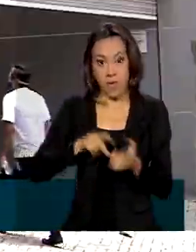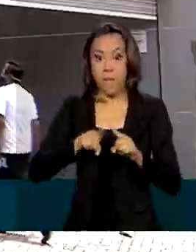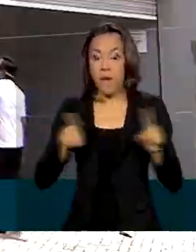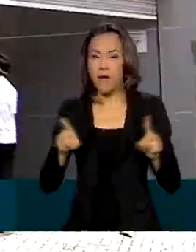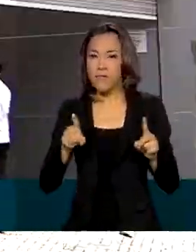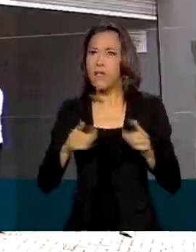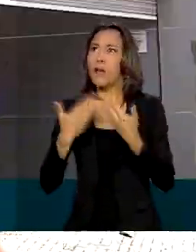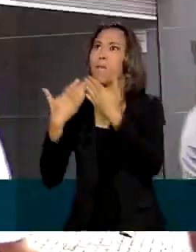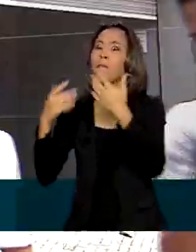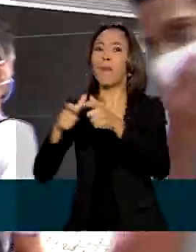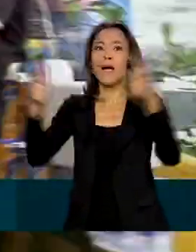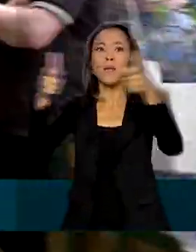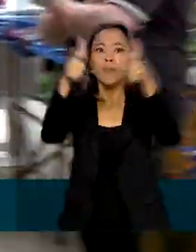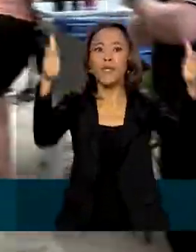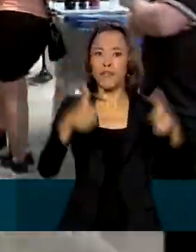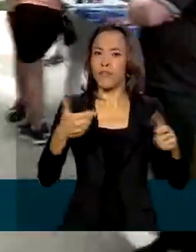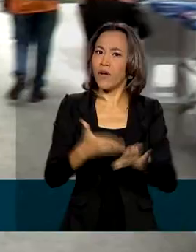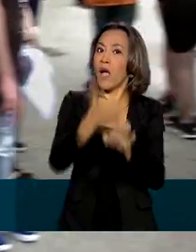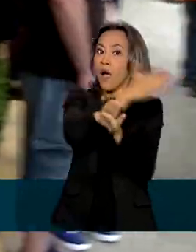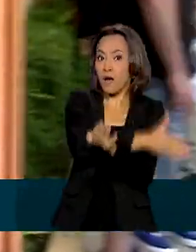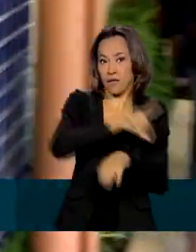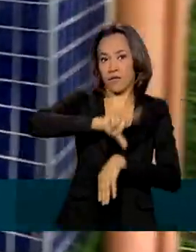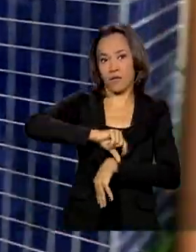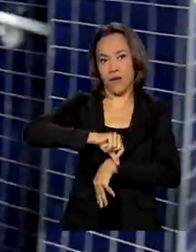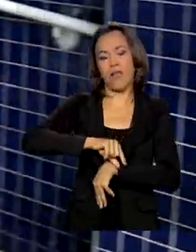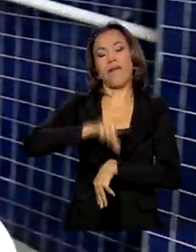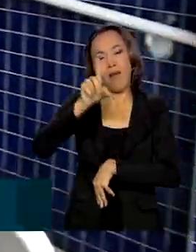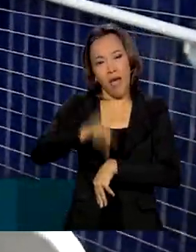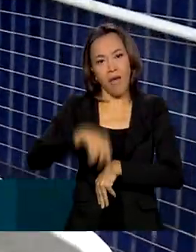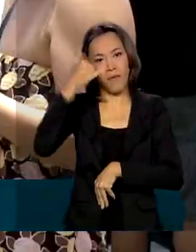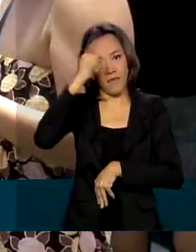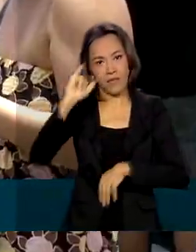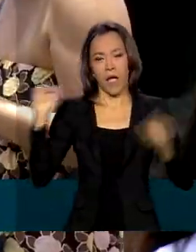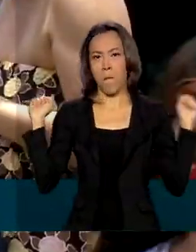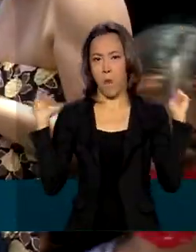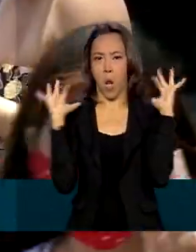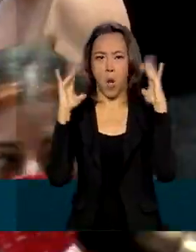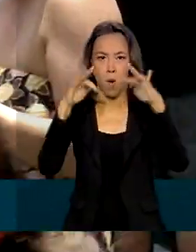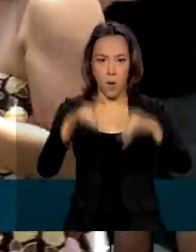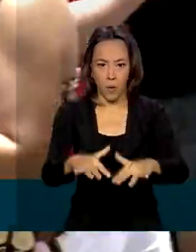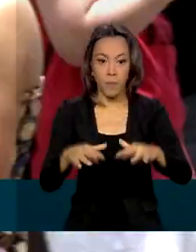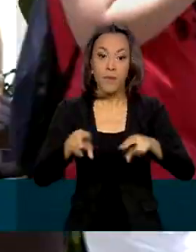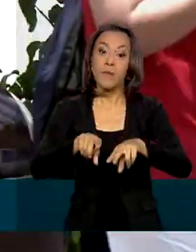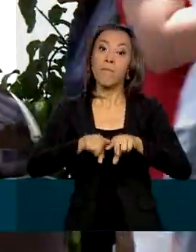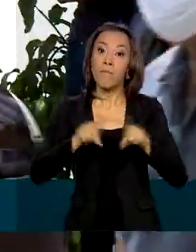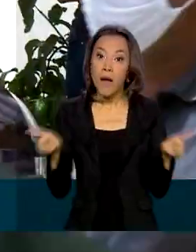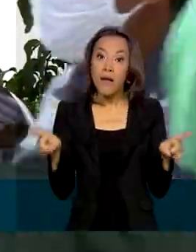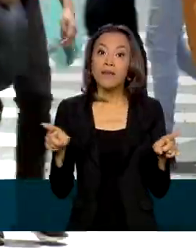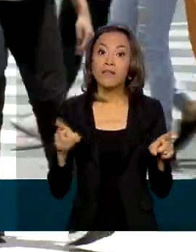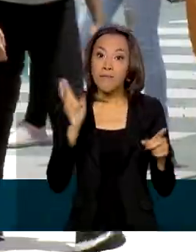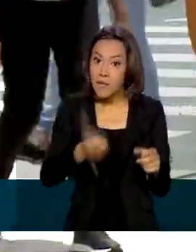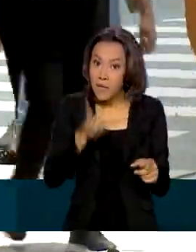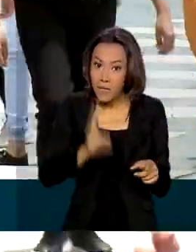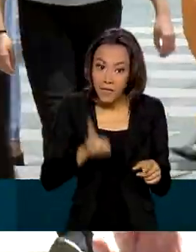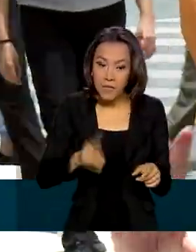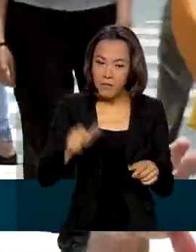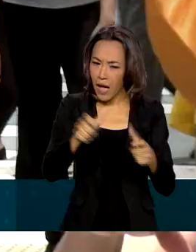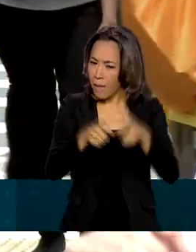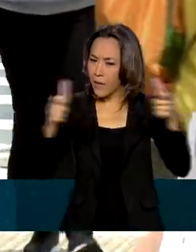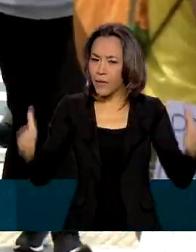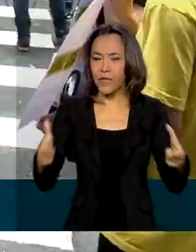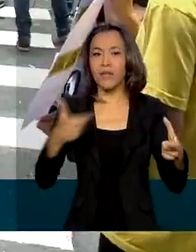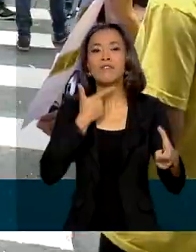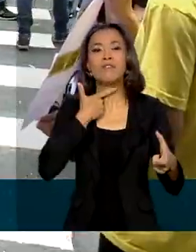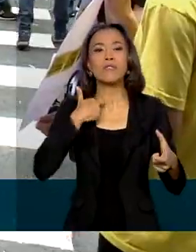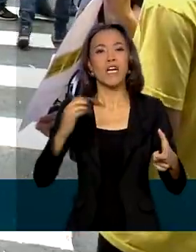locais eles foram abertos mais cedo, justamente para evitar aglomerações. Mesmo assim, a maioria dos candidatos preferiu ficar do lado